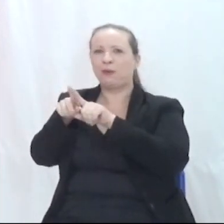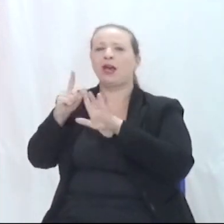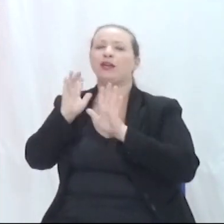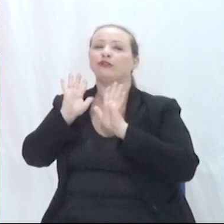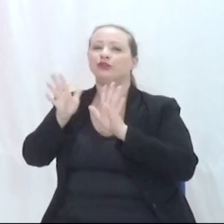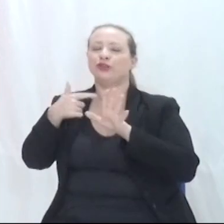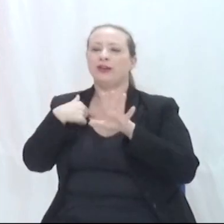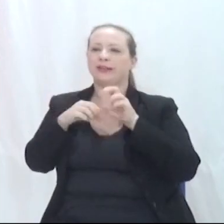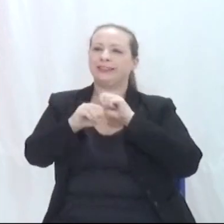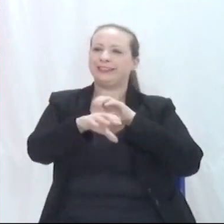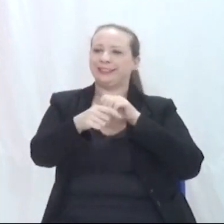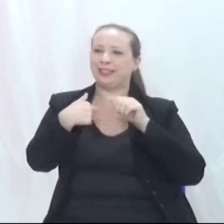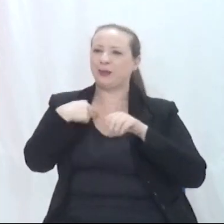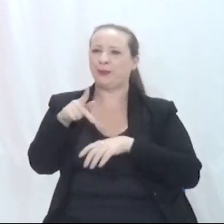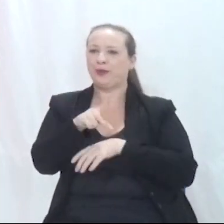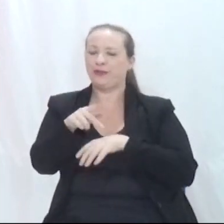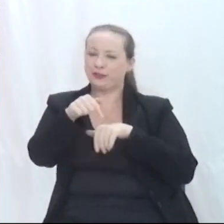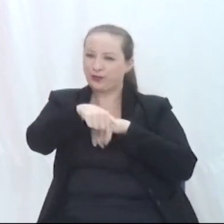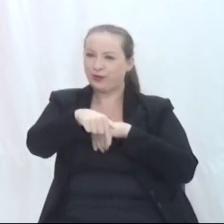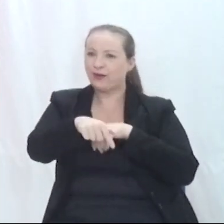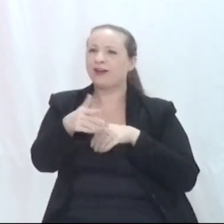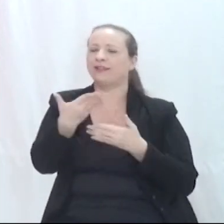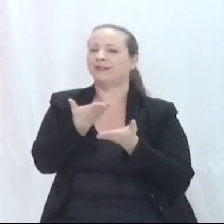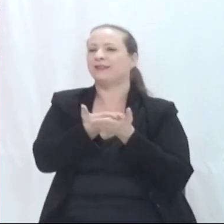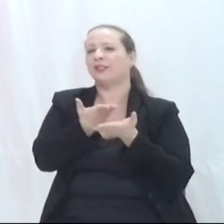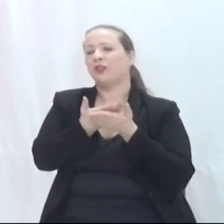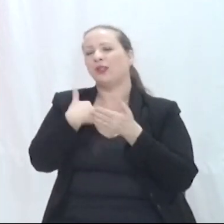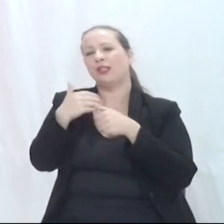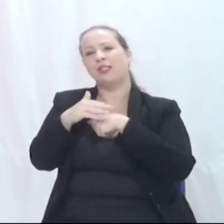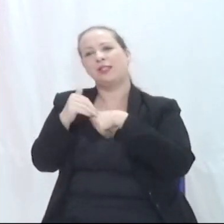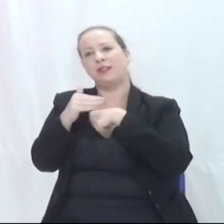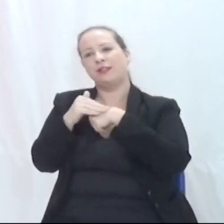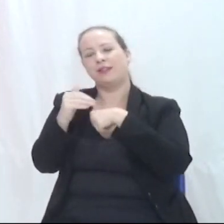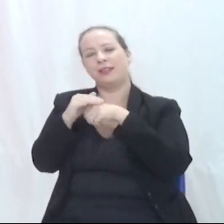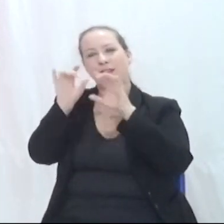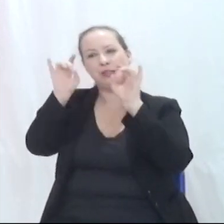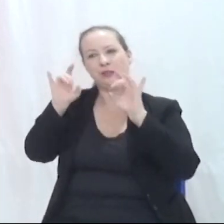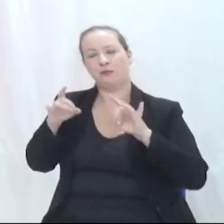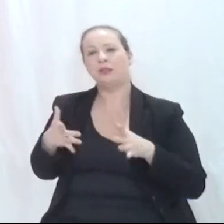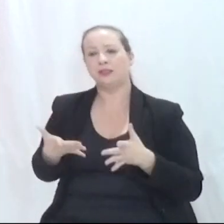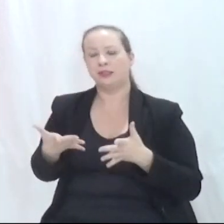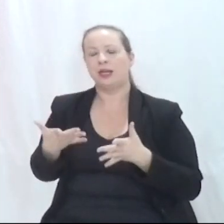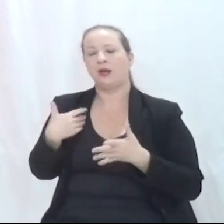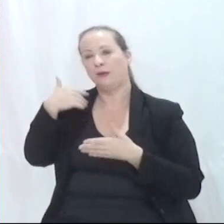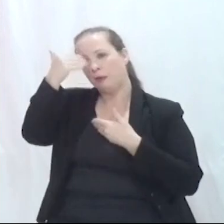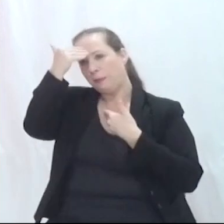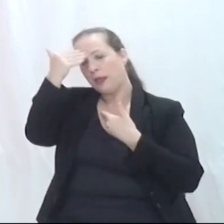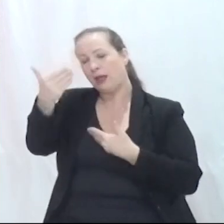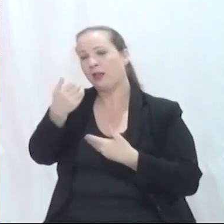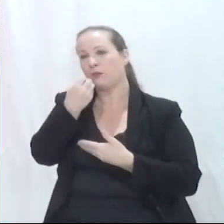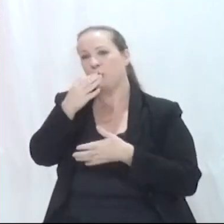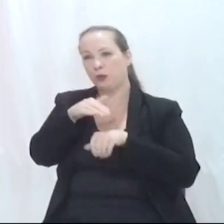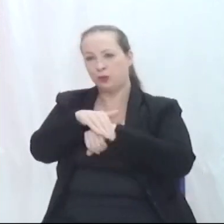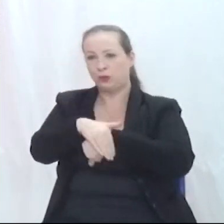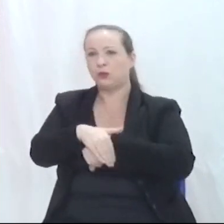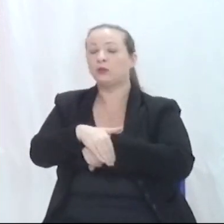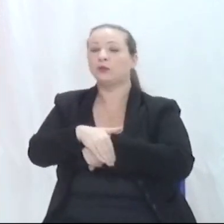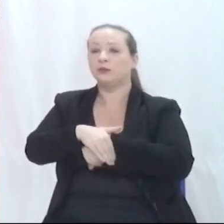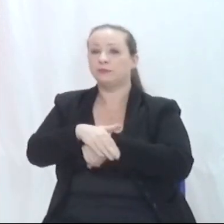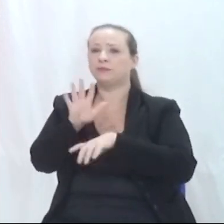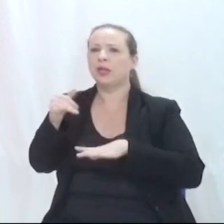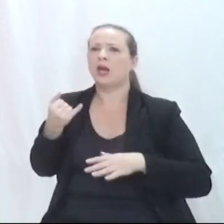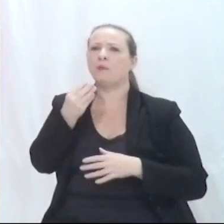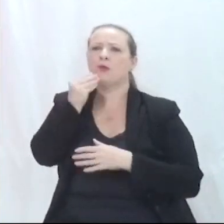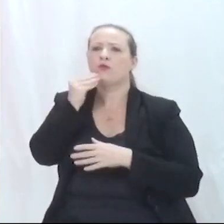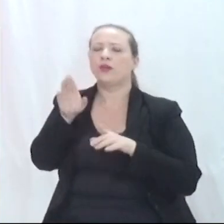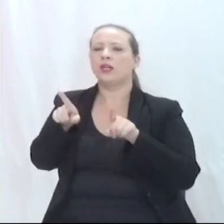aqui, e a gente tem um carinho especial e estamos aqui para ouvir. Obrigada. Boa noite. Eu vou aproveitar o oportunidade